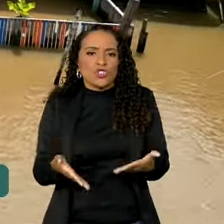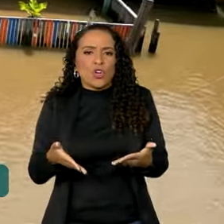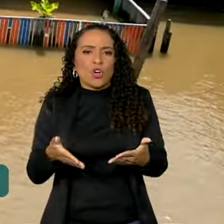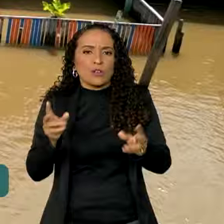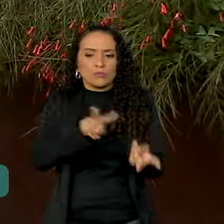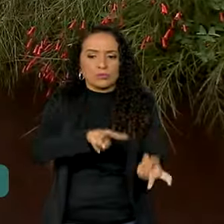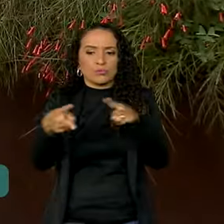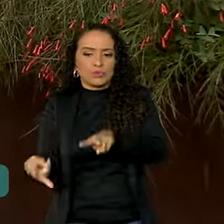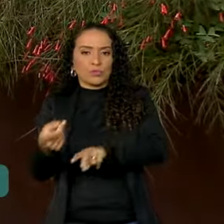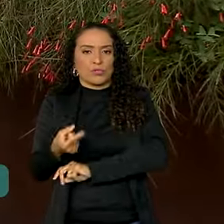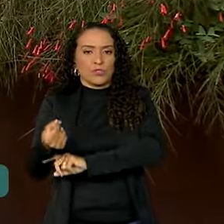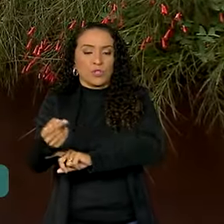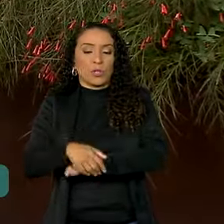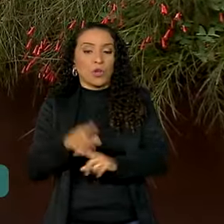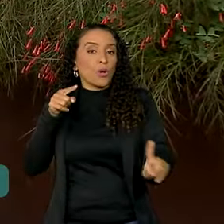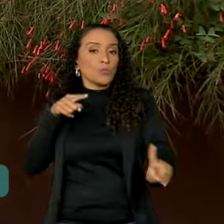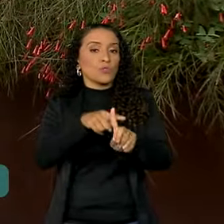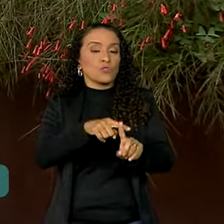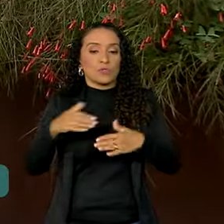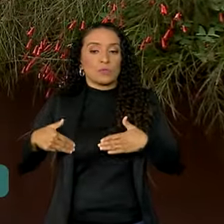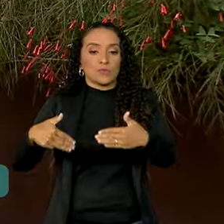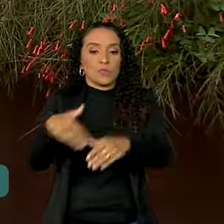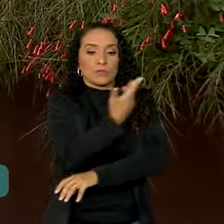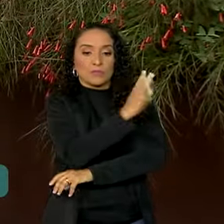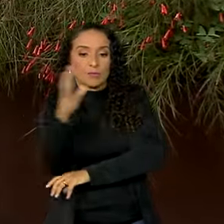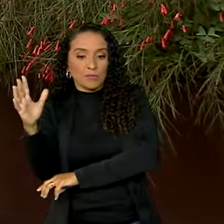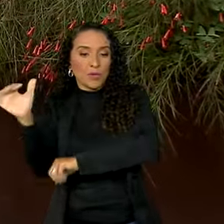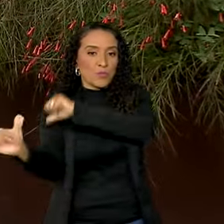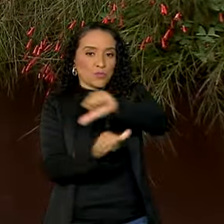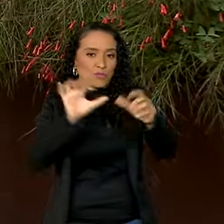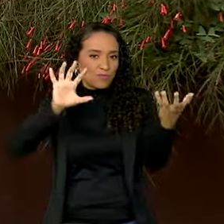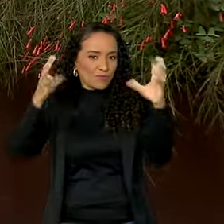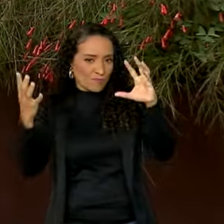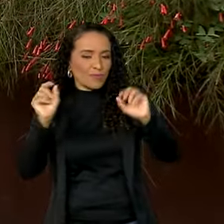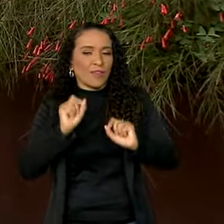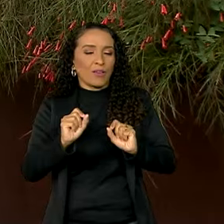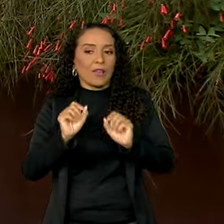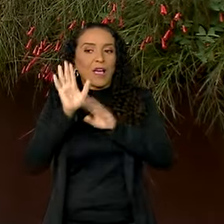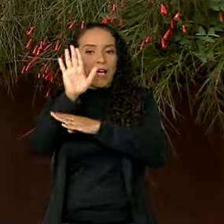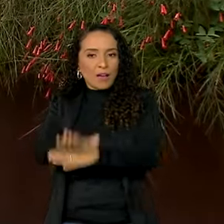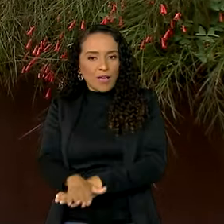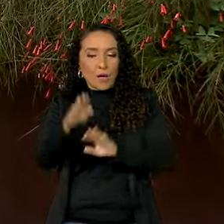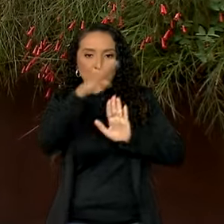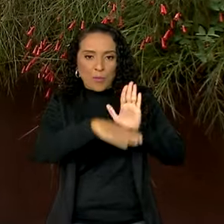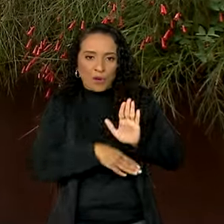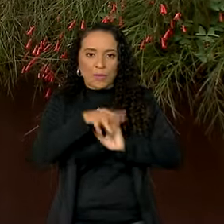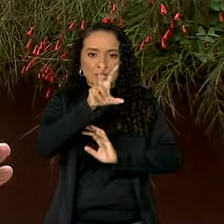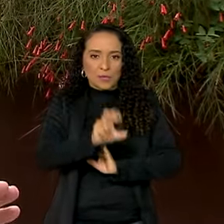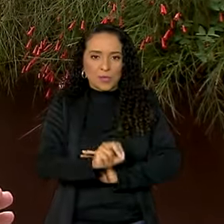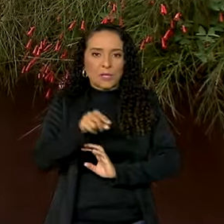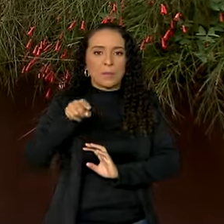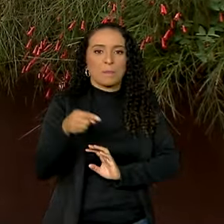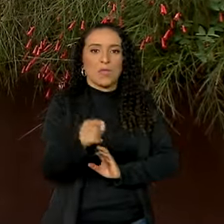transferência de renda. A meta do Ministério do Meio Ambiente e Mudança do Clima é beneficiar com o programa 50